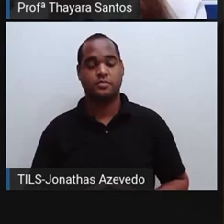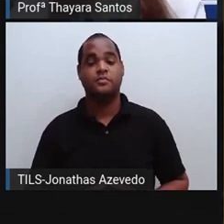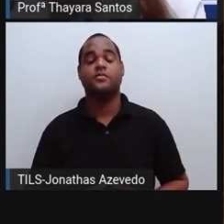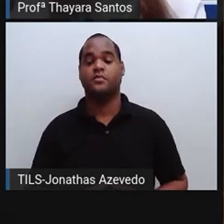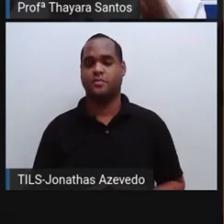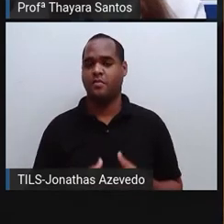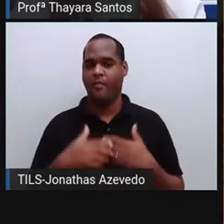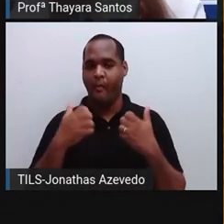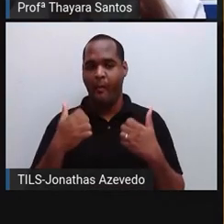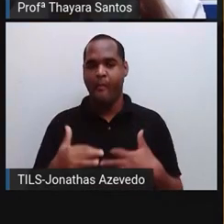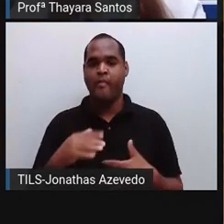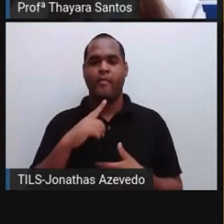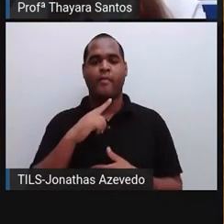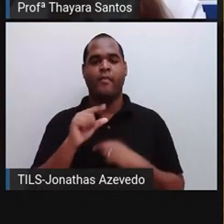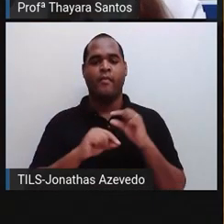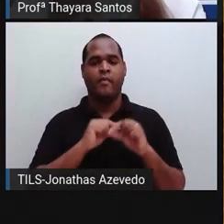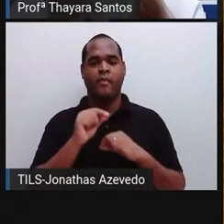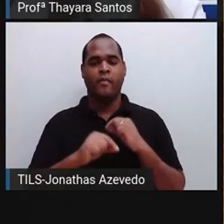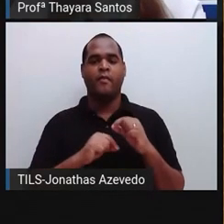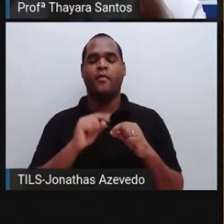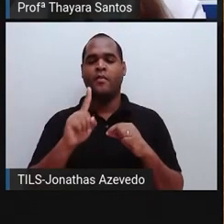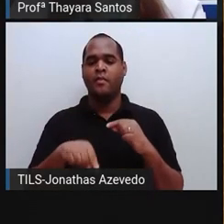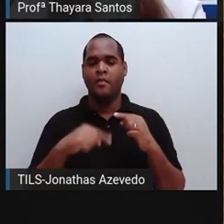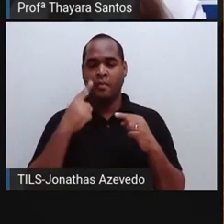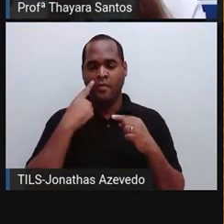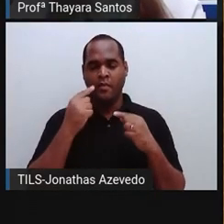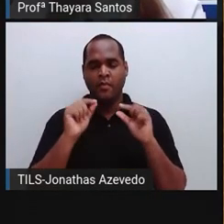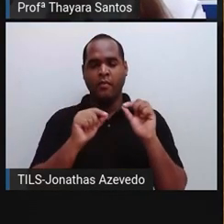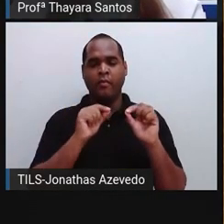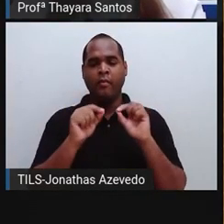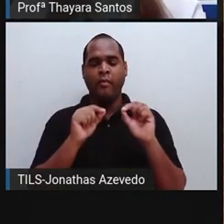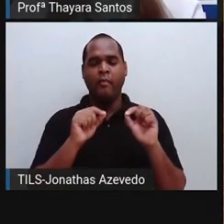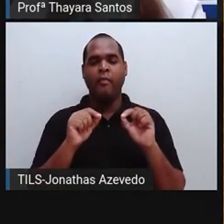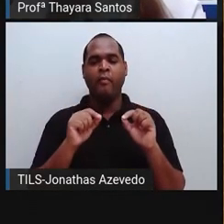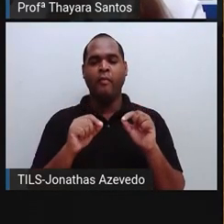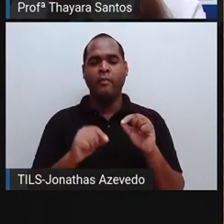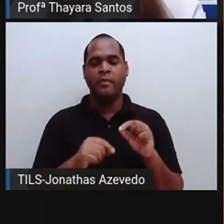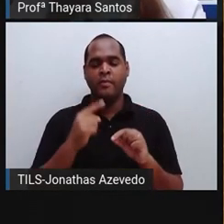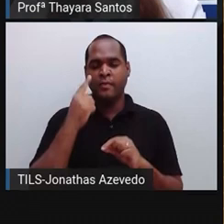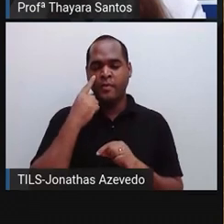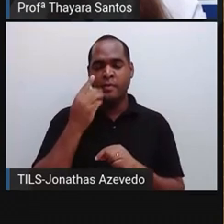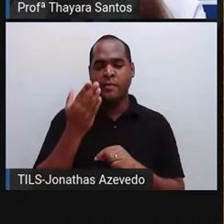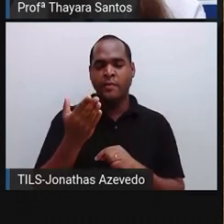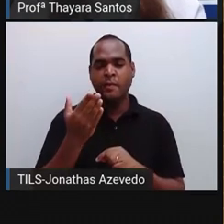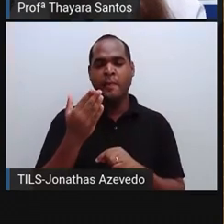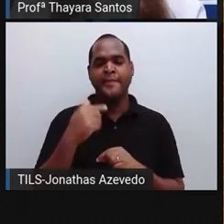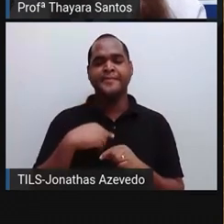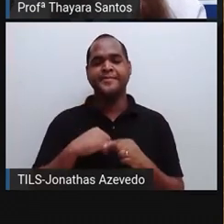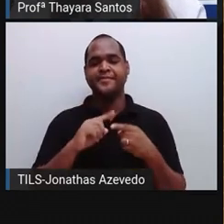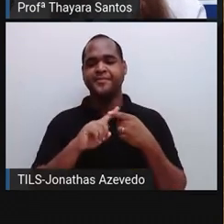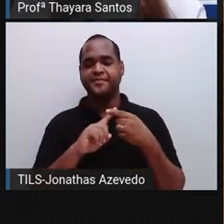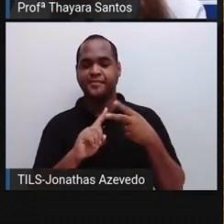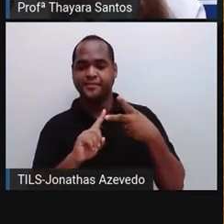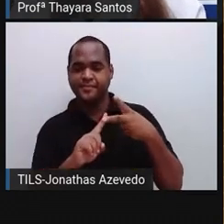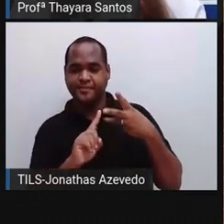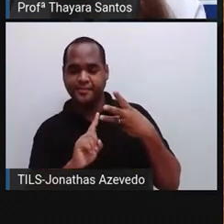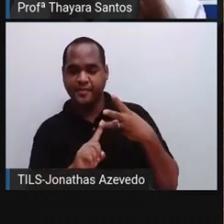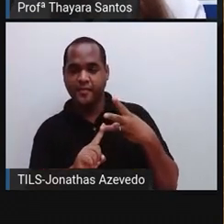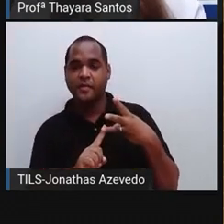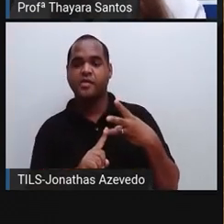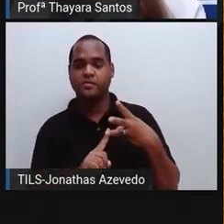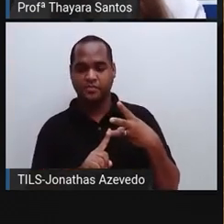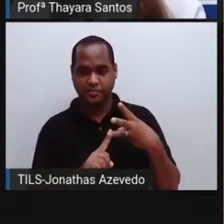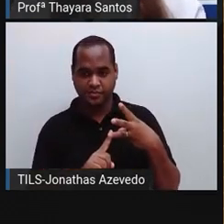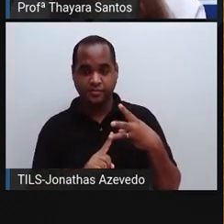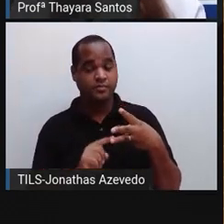Aqui, só para vocês verem onde estão essas meninges, são essas três camadas aqui, que é a duramater, a aracnoide e a